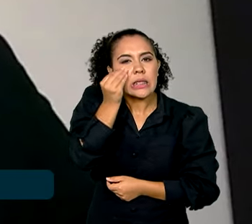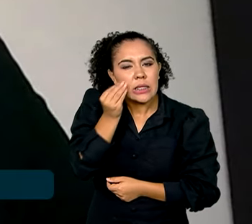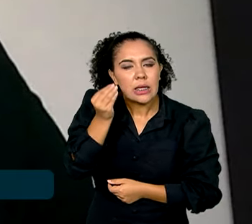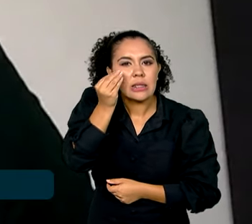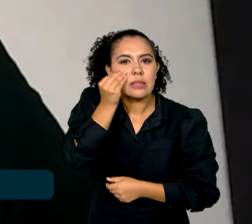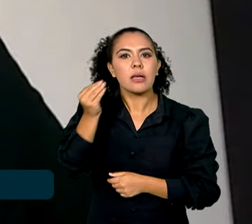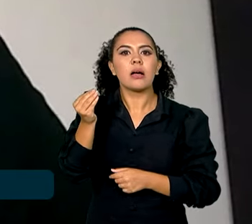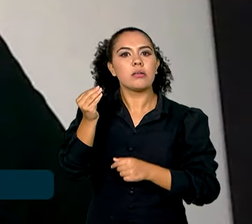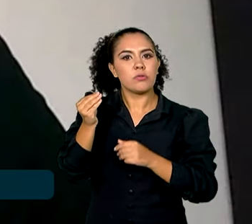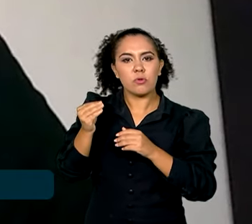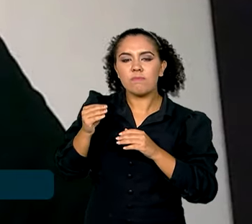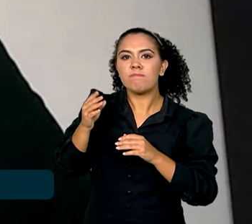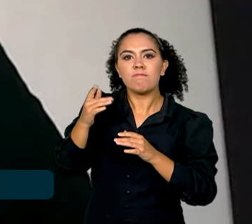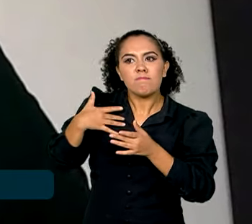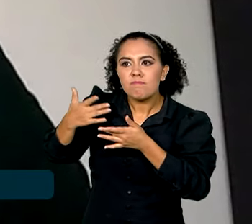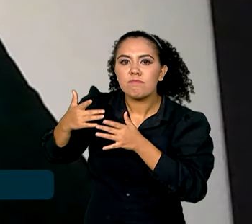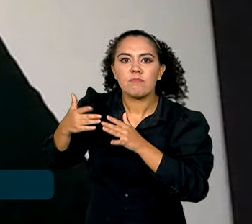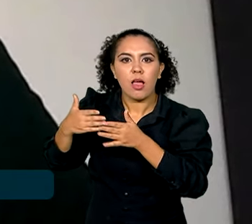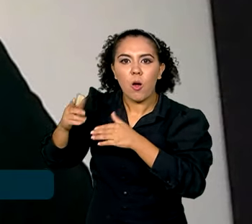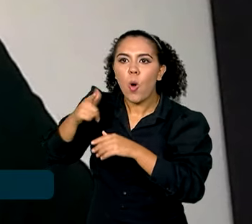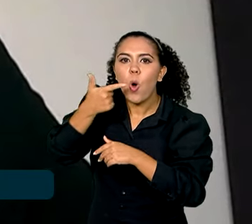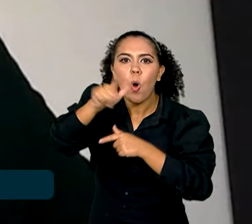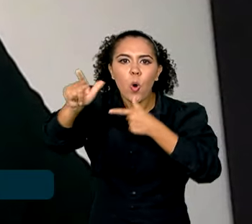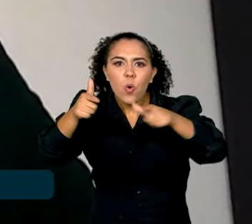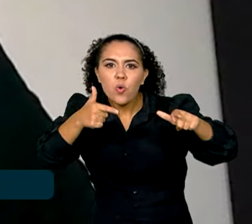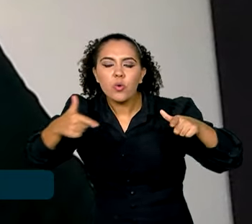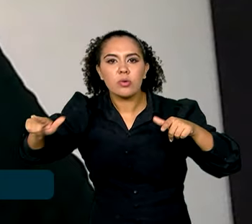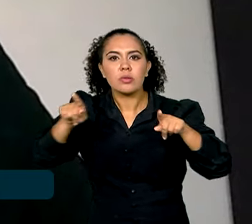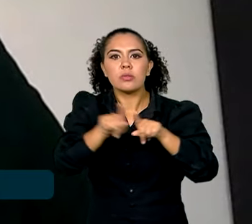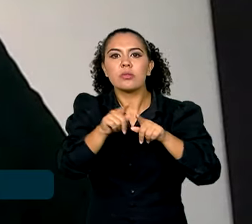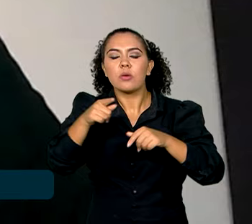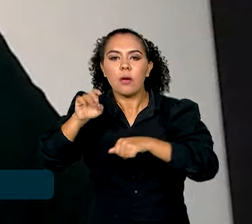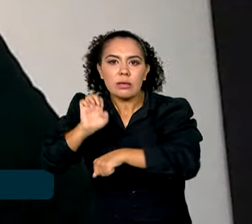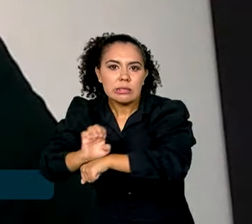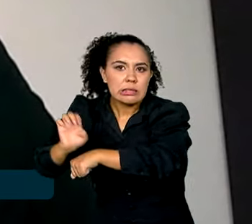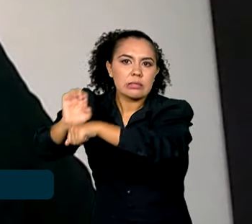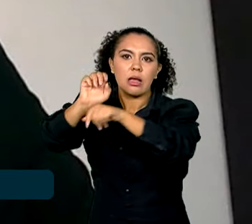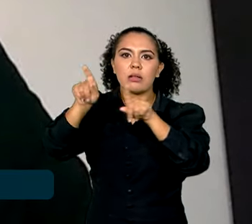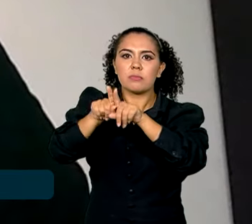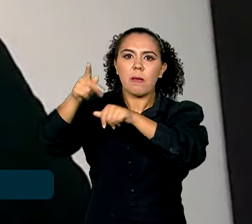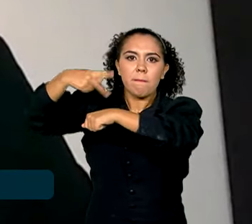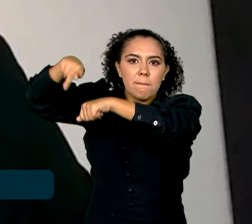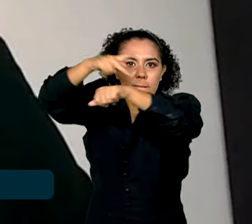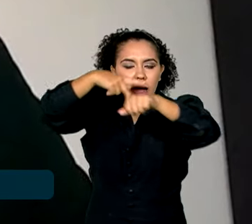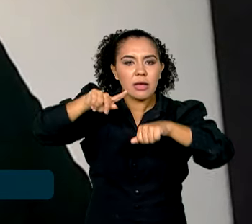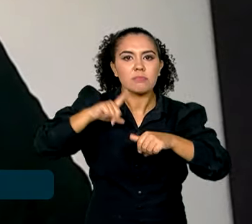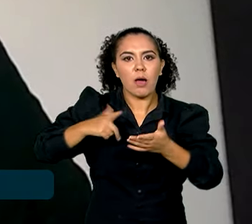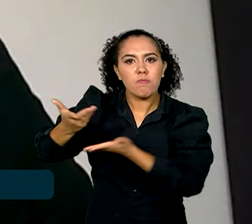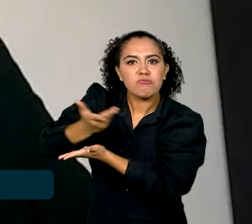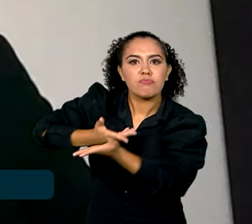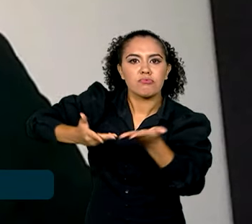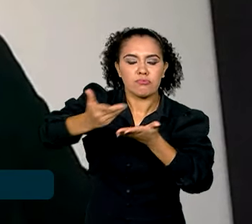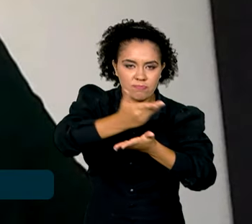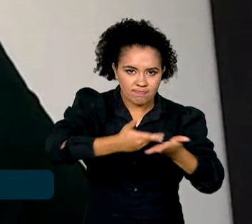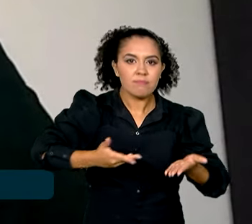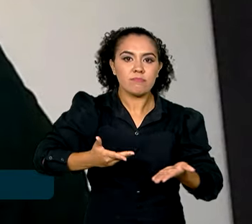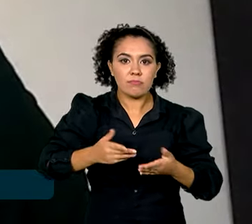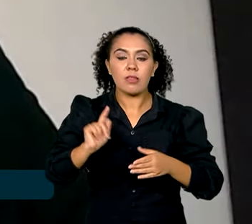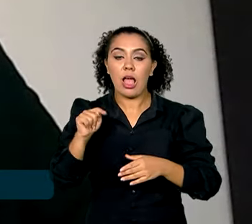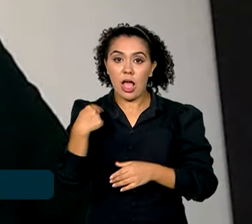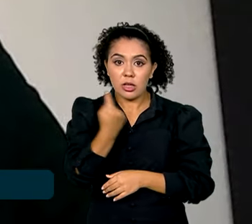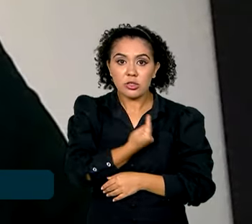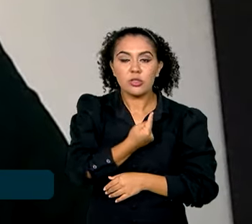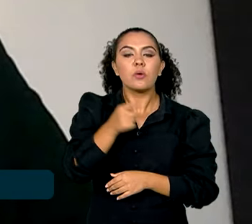seja, tentando explorar nos diferentes estados setores com potencial de abrir ou se consolidar na pauta exportadora. A gente